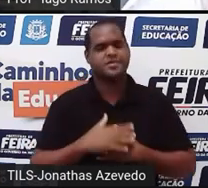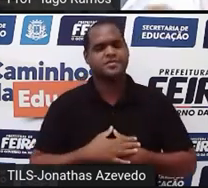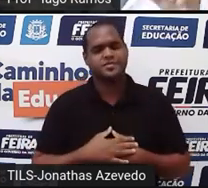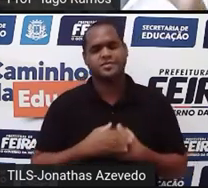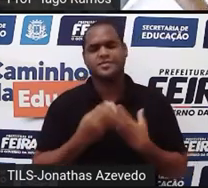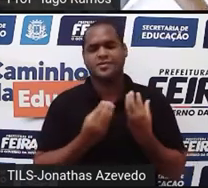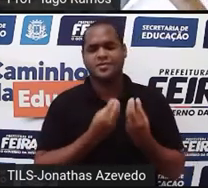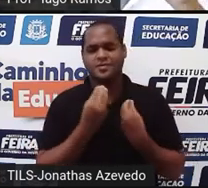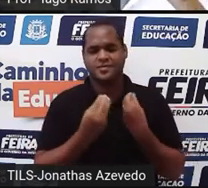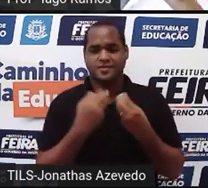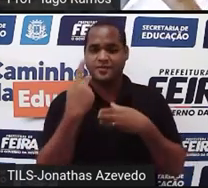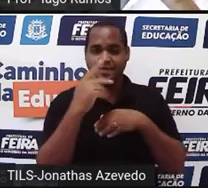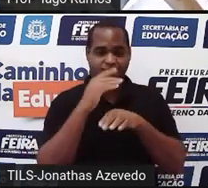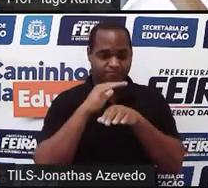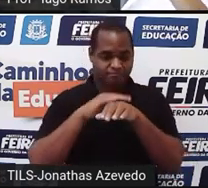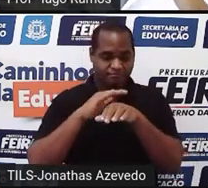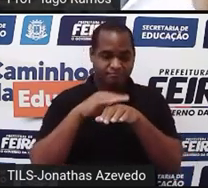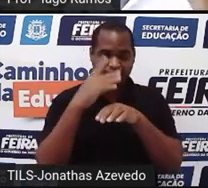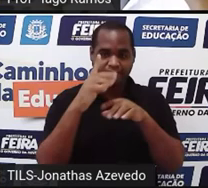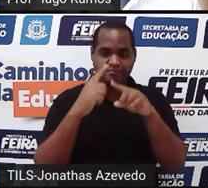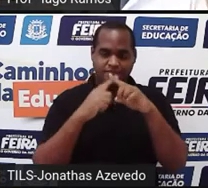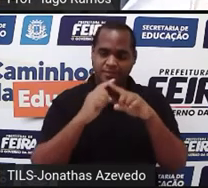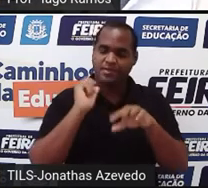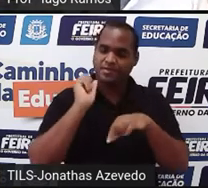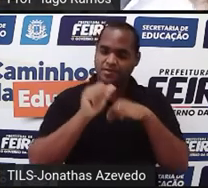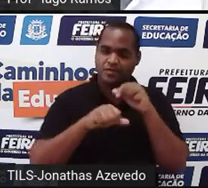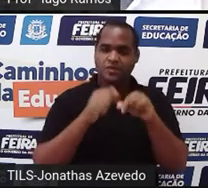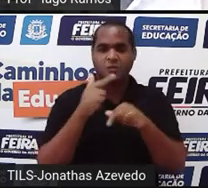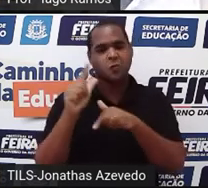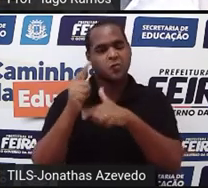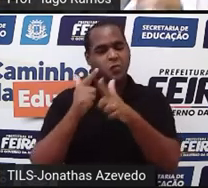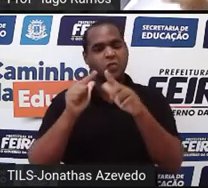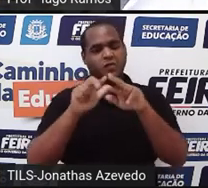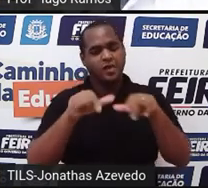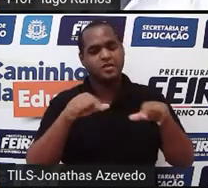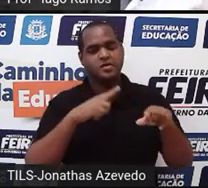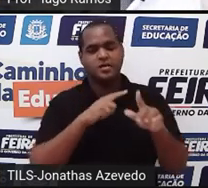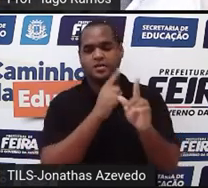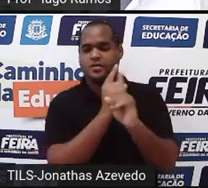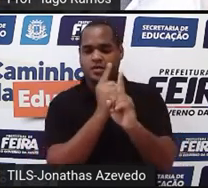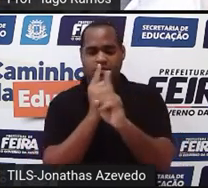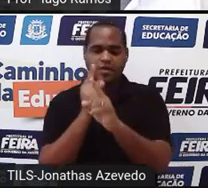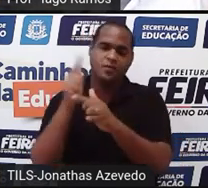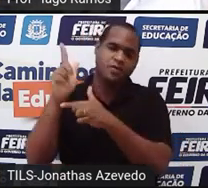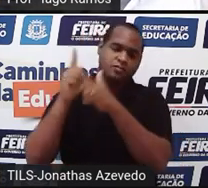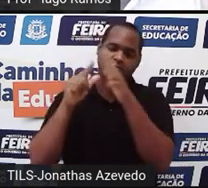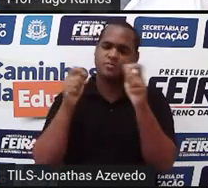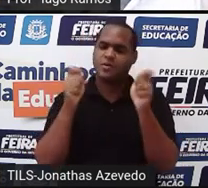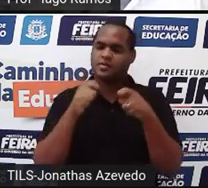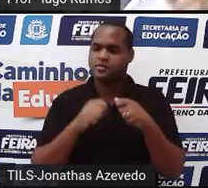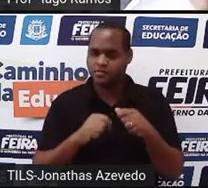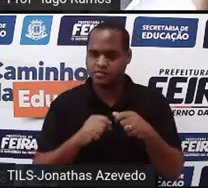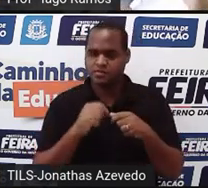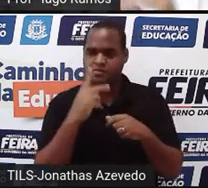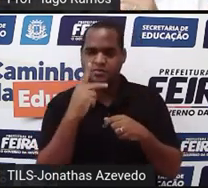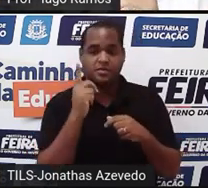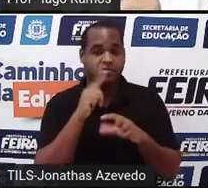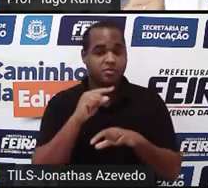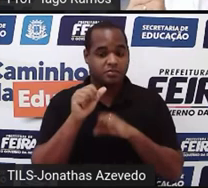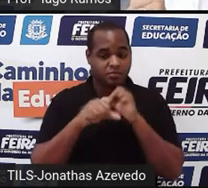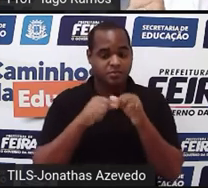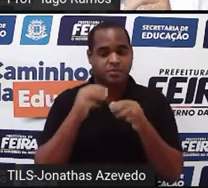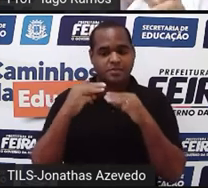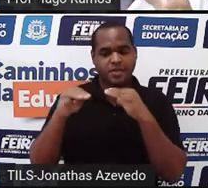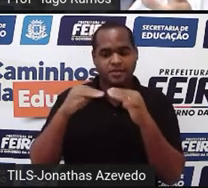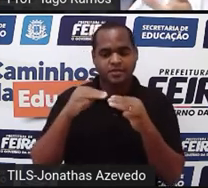Então, quando você multiplicar uma equação por alguma coisa e encontrar a outra, e quando você for aplicar o método